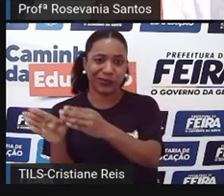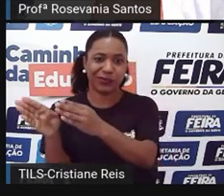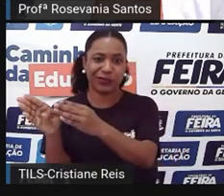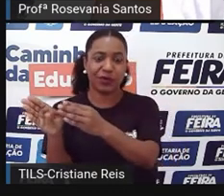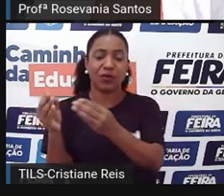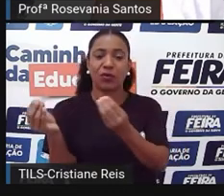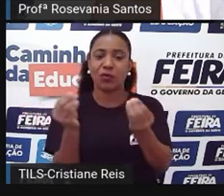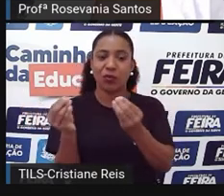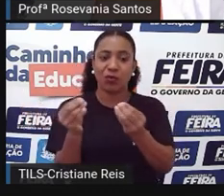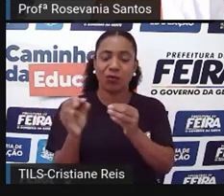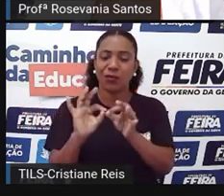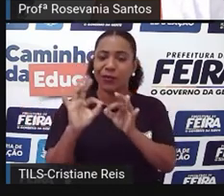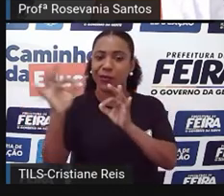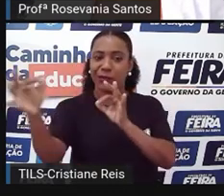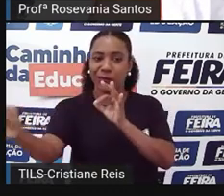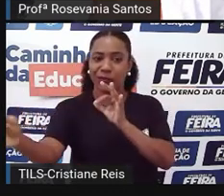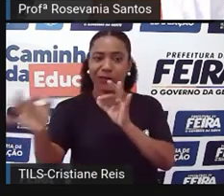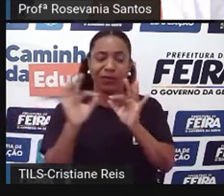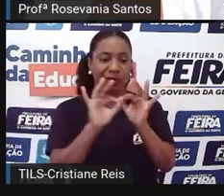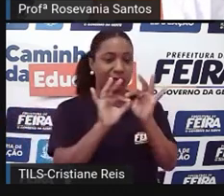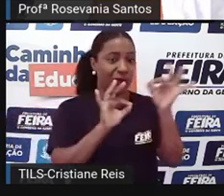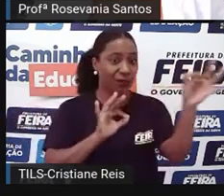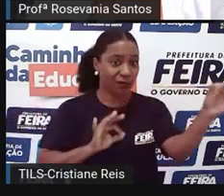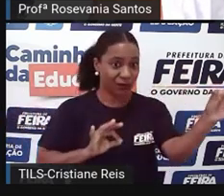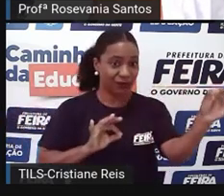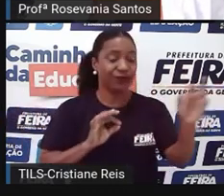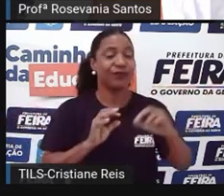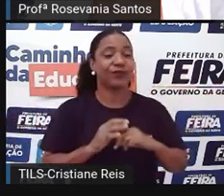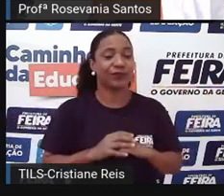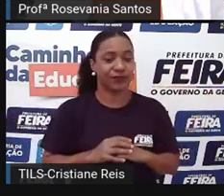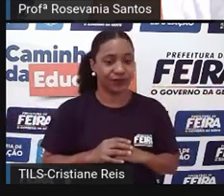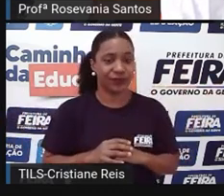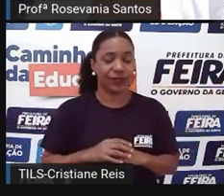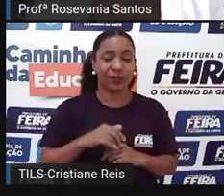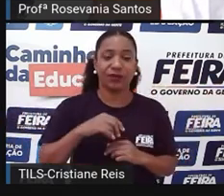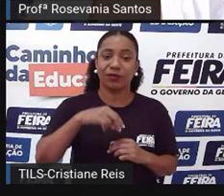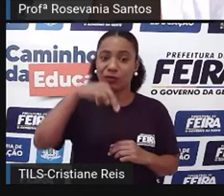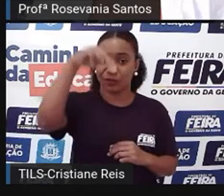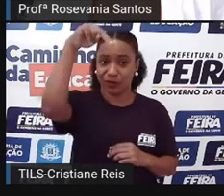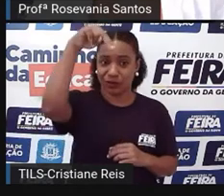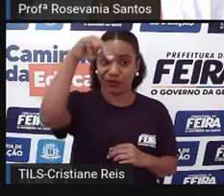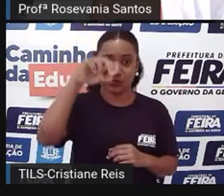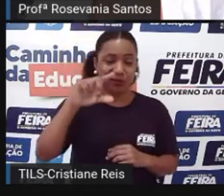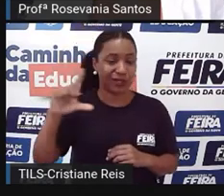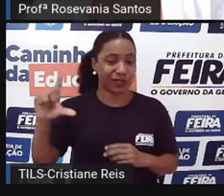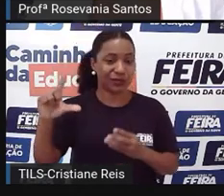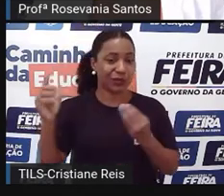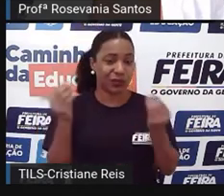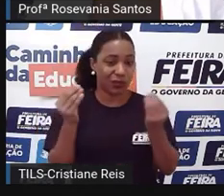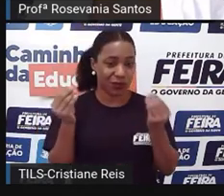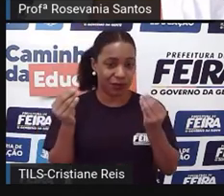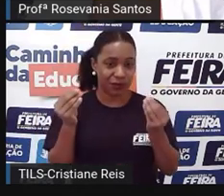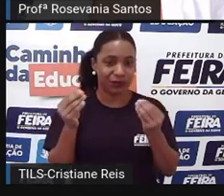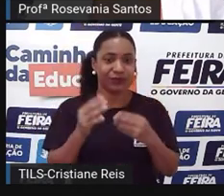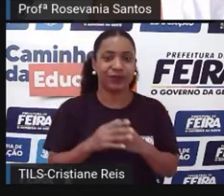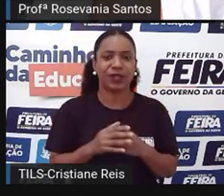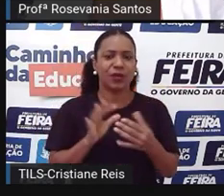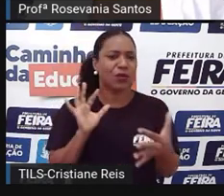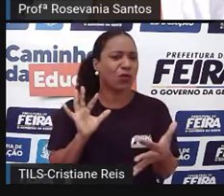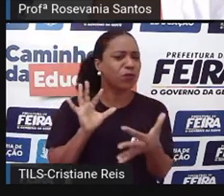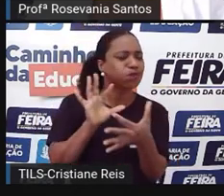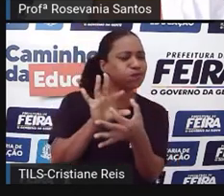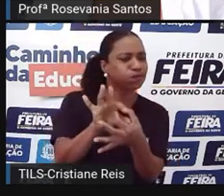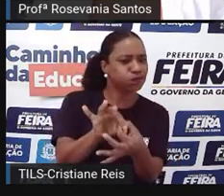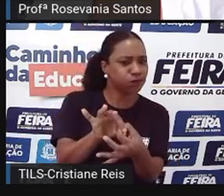um deles tem, o eixo norte e o eixo leste, e aqui colocou o que é a integração, né, a integração do São